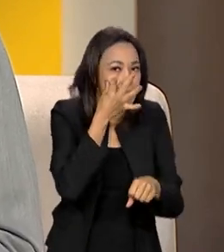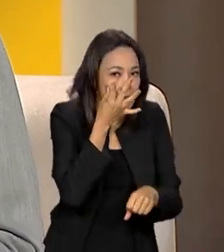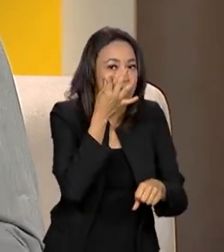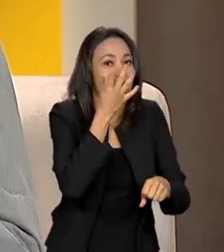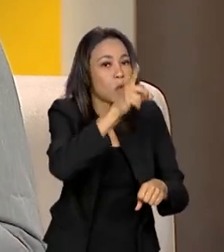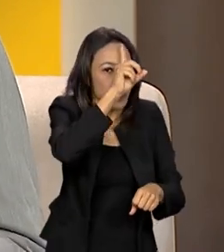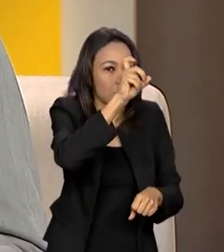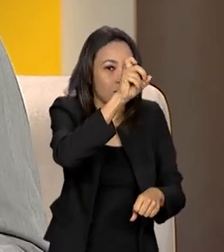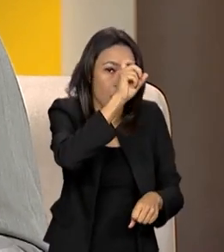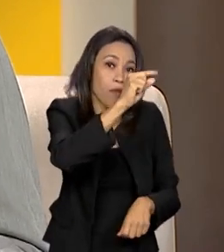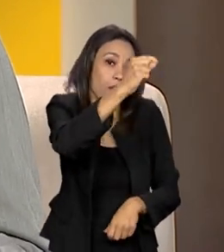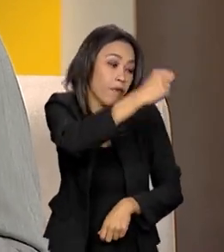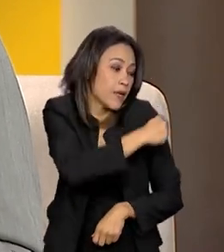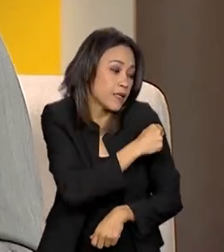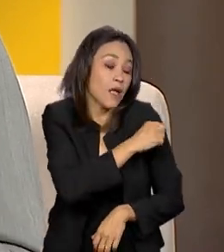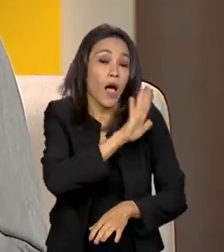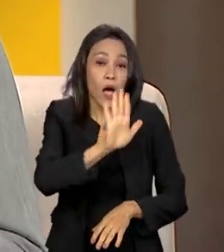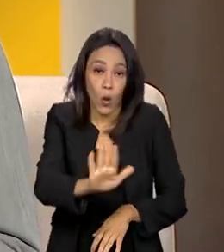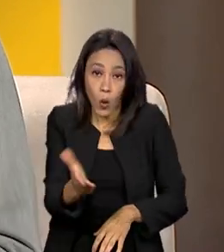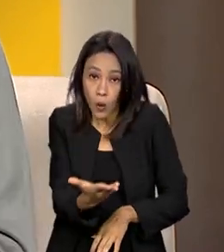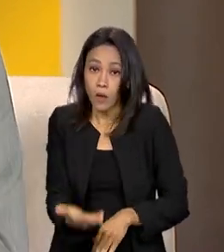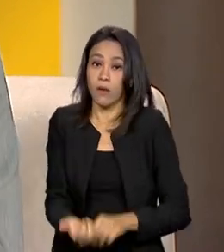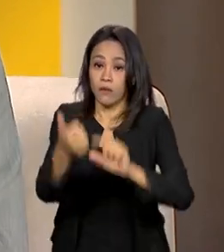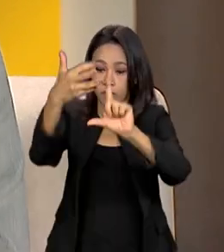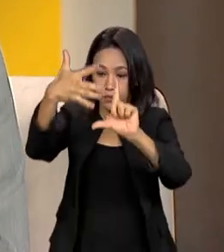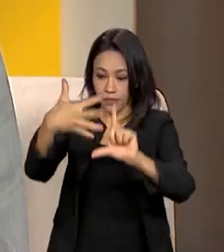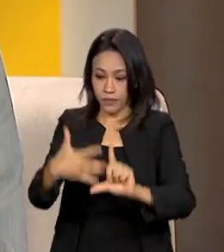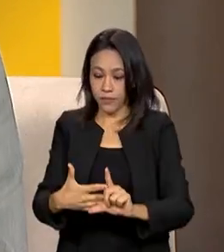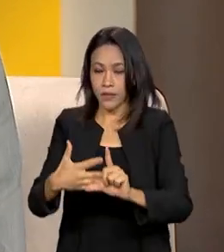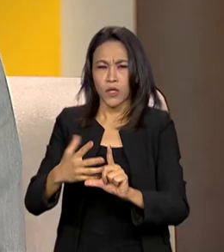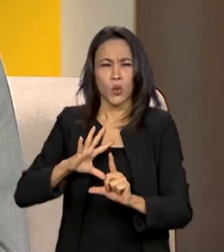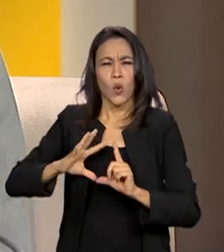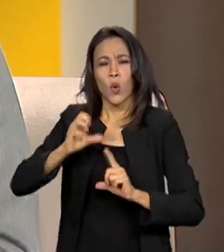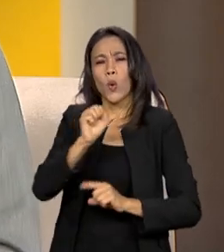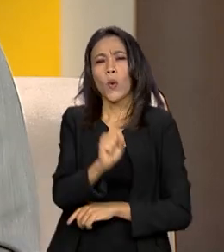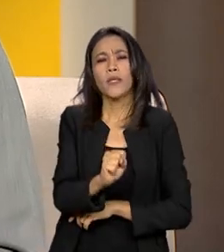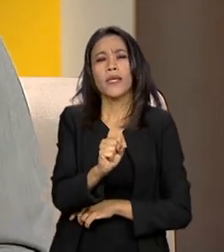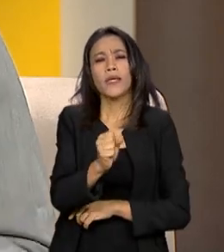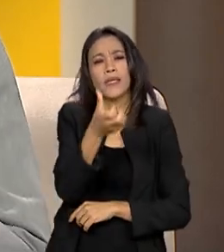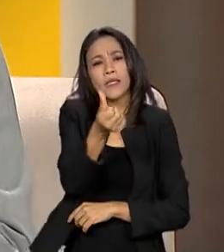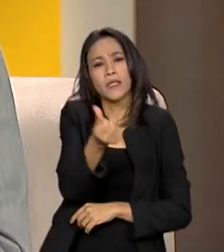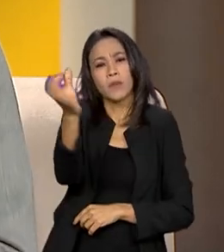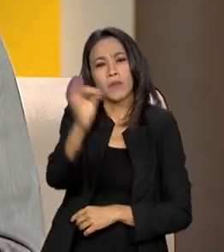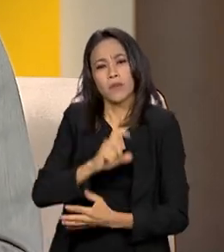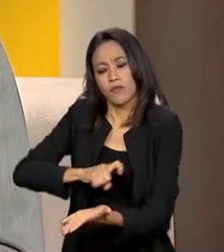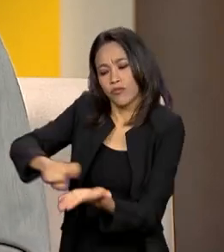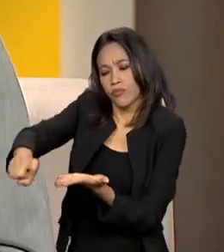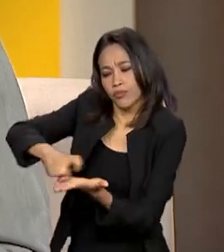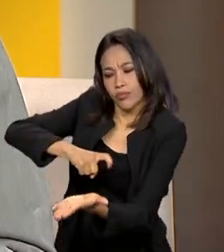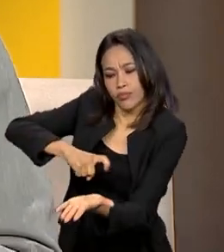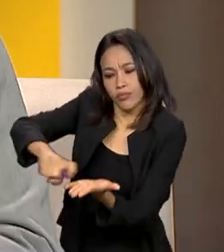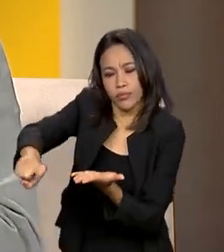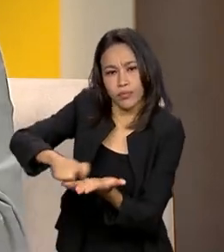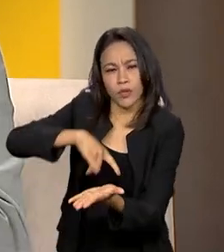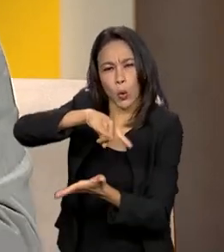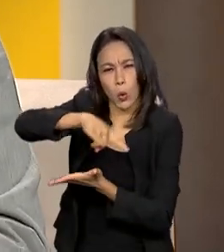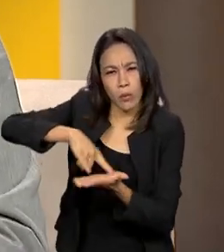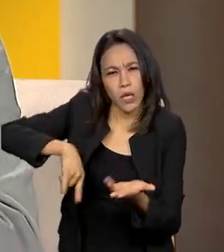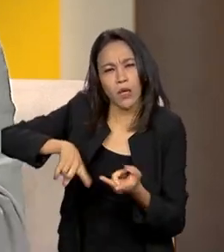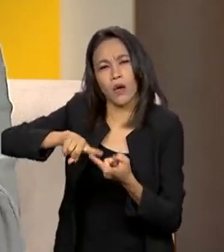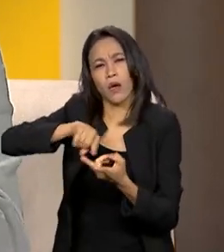digitalizável, nós temos 86% de digitalização. A nossa meta é chegar a 100%. A gente está ali